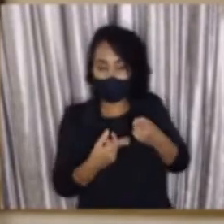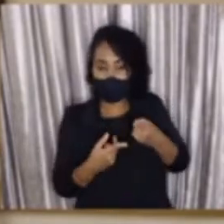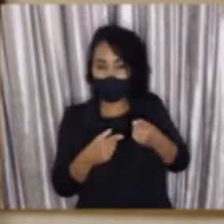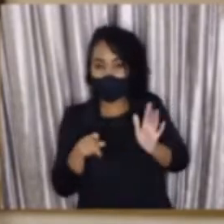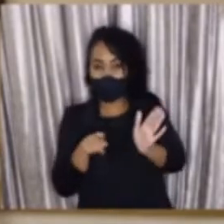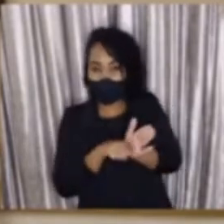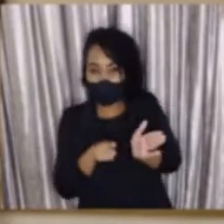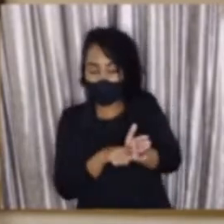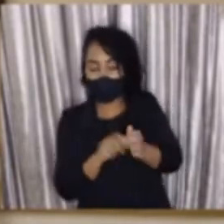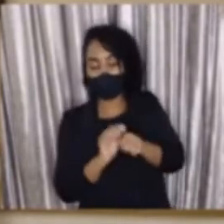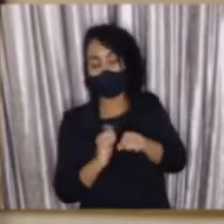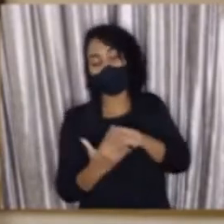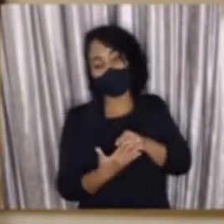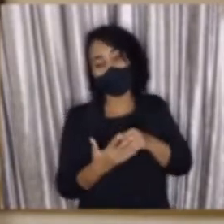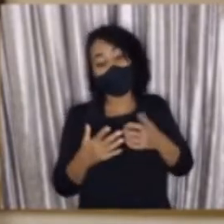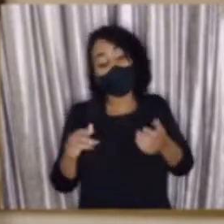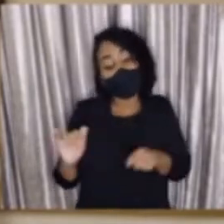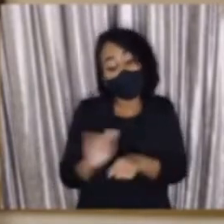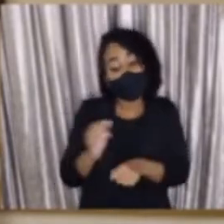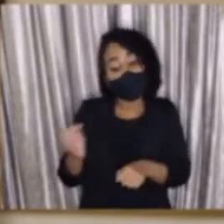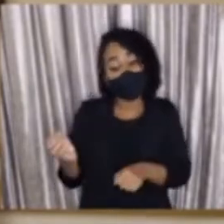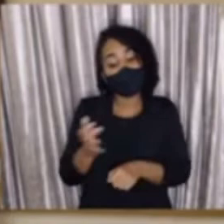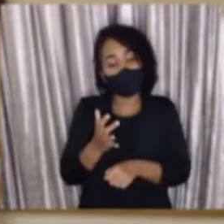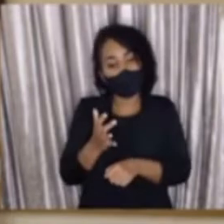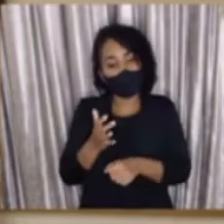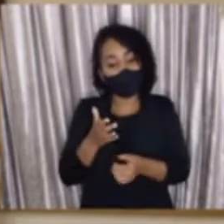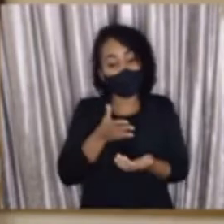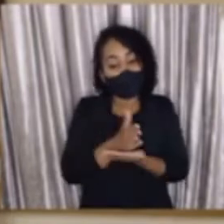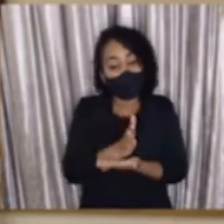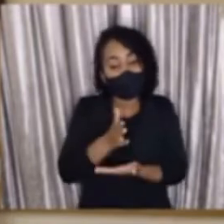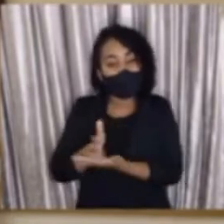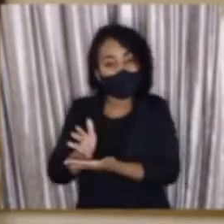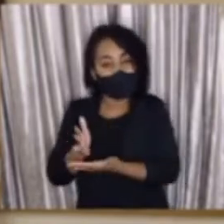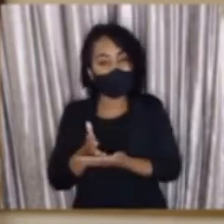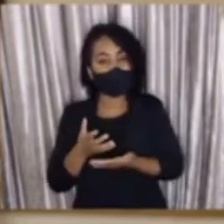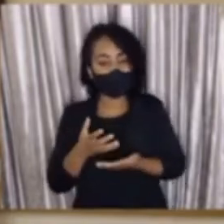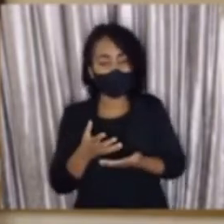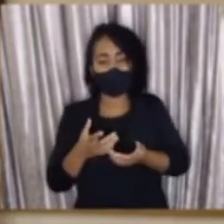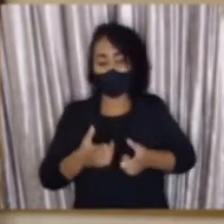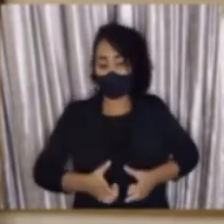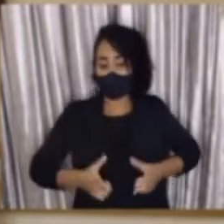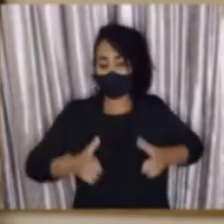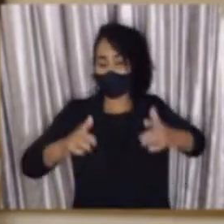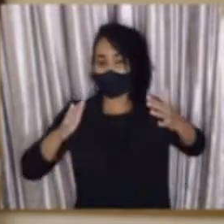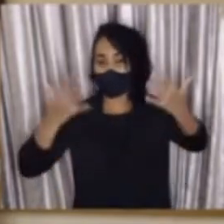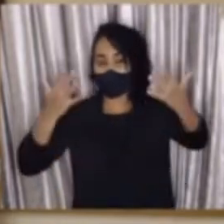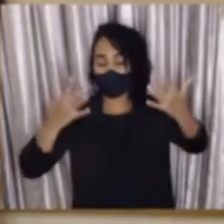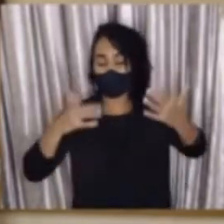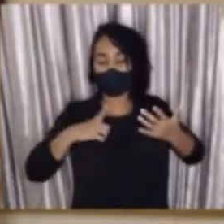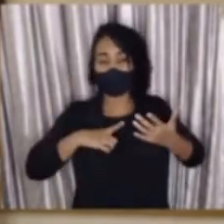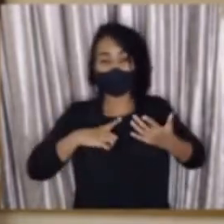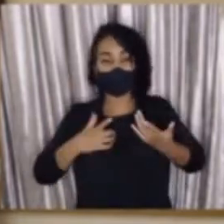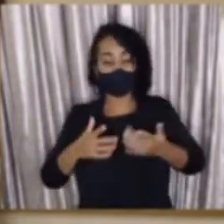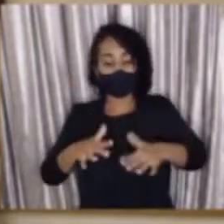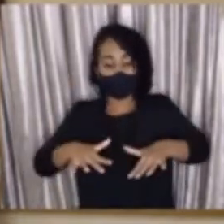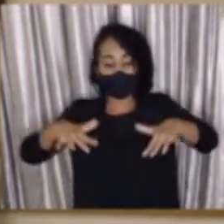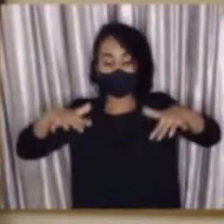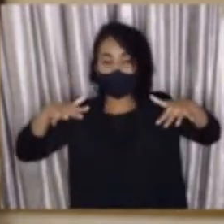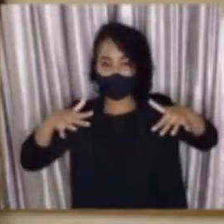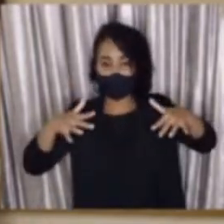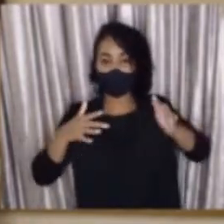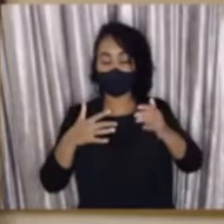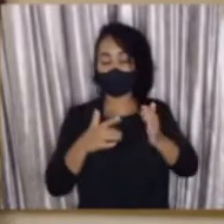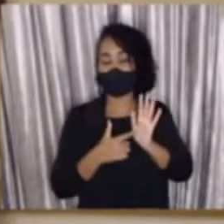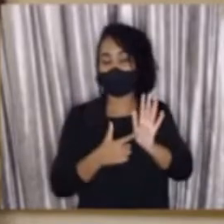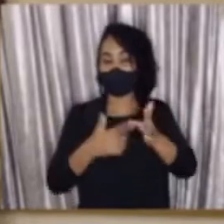Covid-19. Então, essa é uma forma de facilitar o acesso das pessoas em grandes eventos como shows, espetáculos,